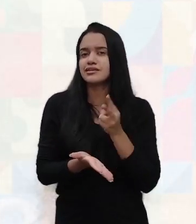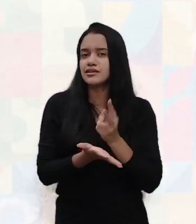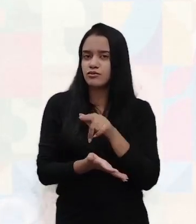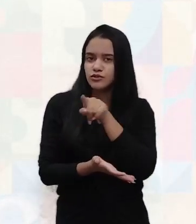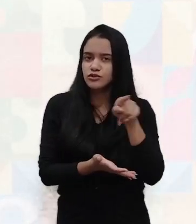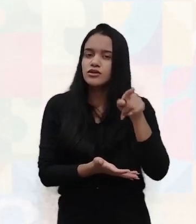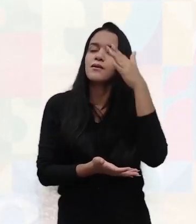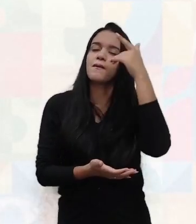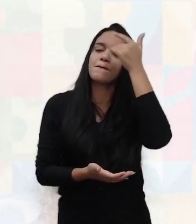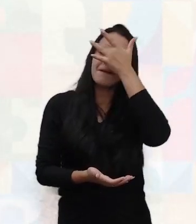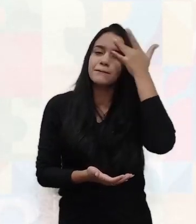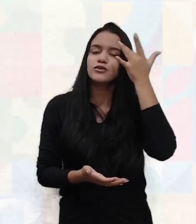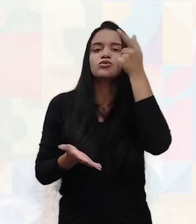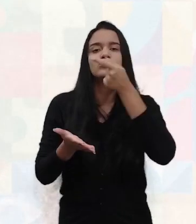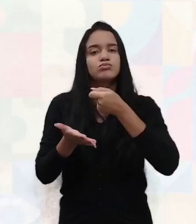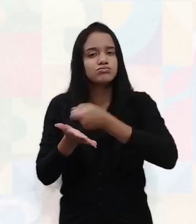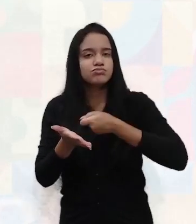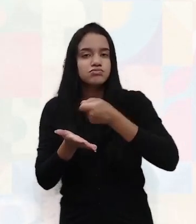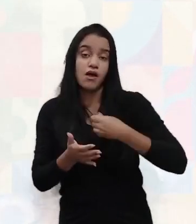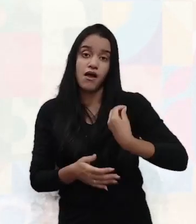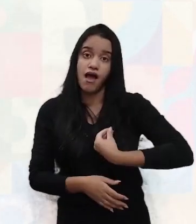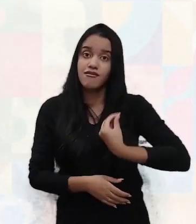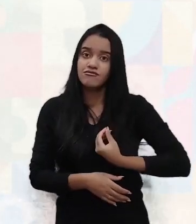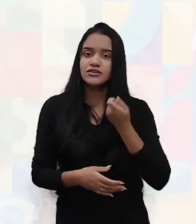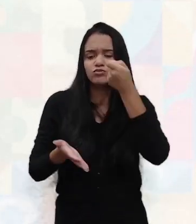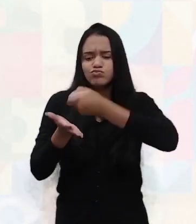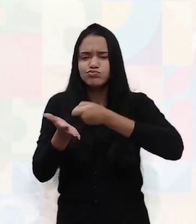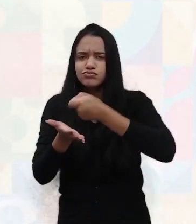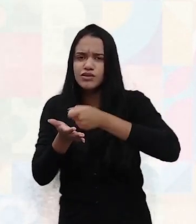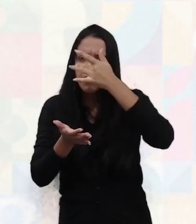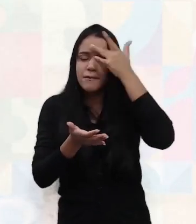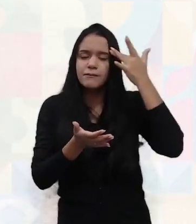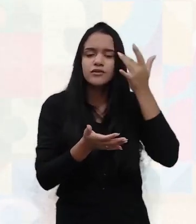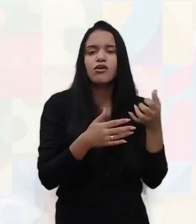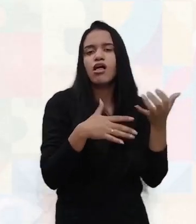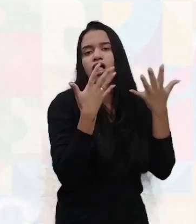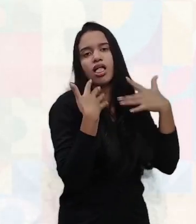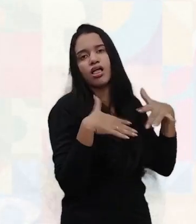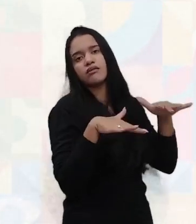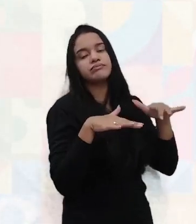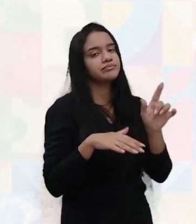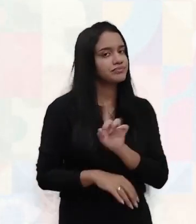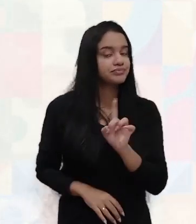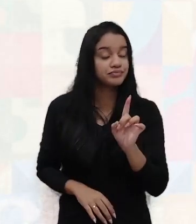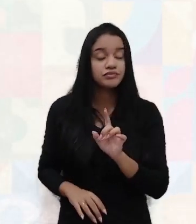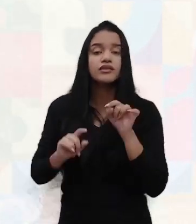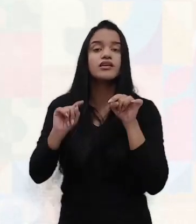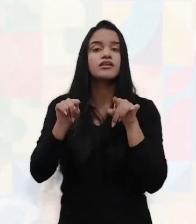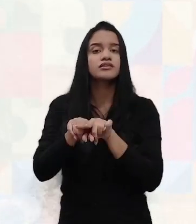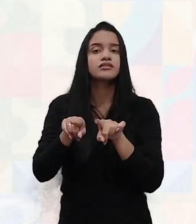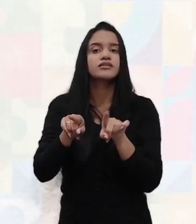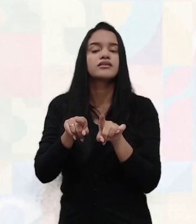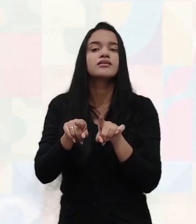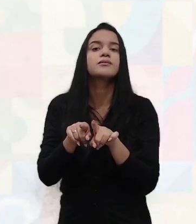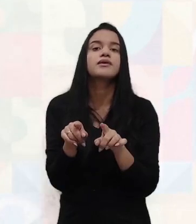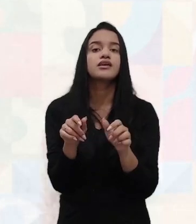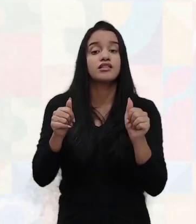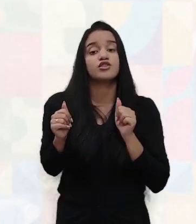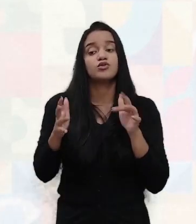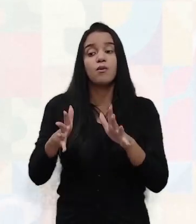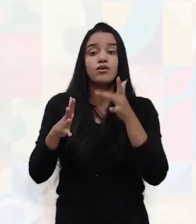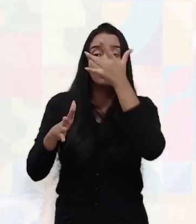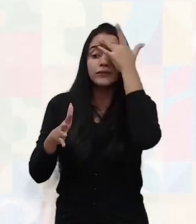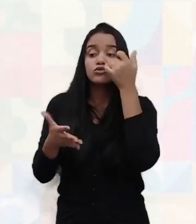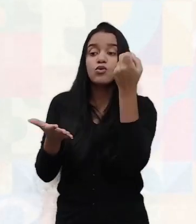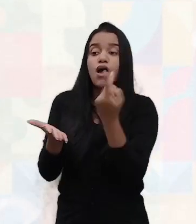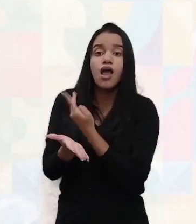perseverante. A vida é assim, tá? A vida só é dura para quem é mole, ok? Está disposto a correr riscos. É uma pessoa que